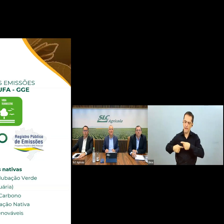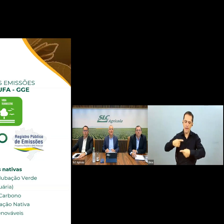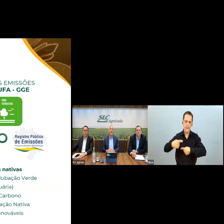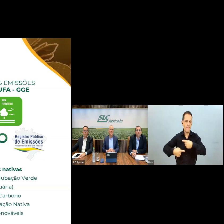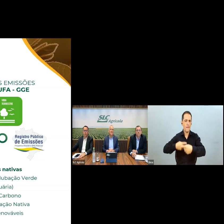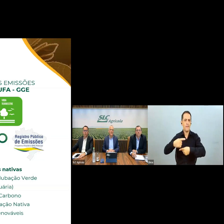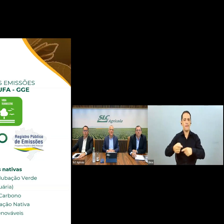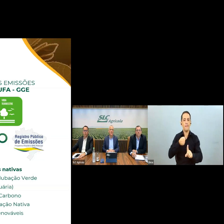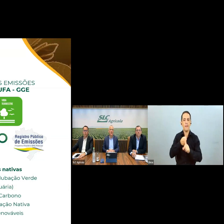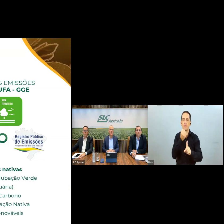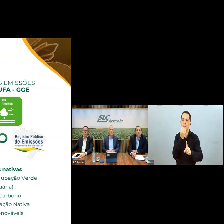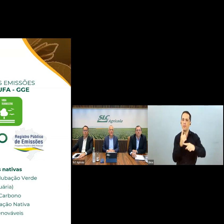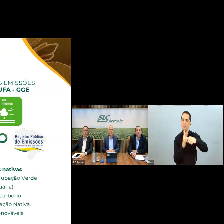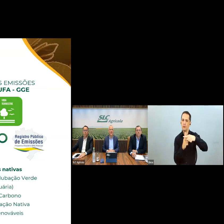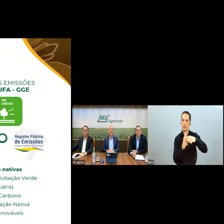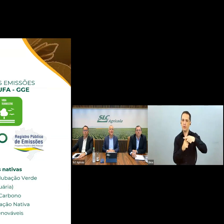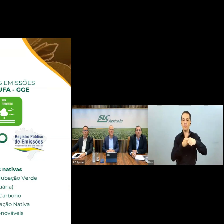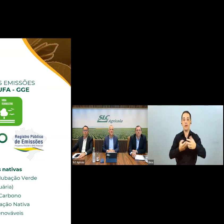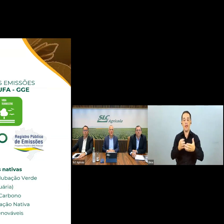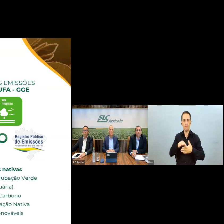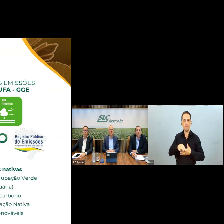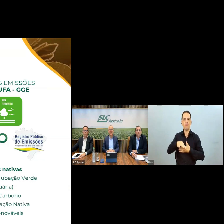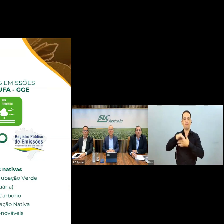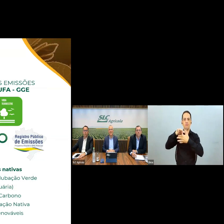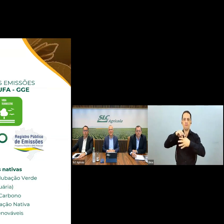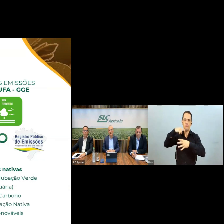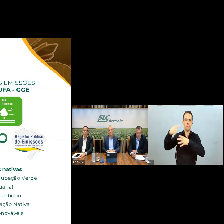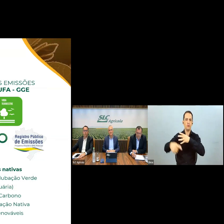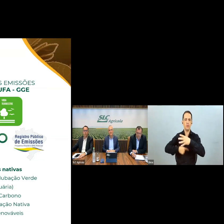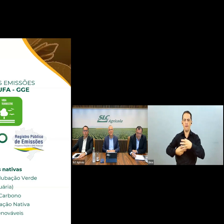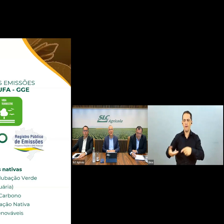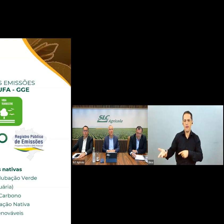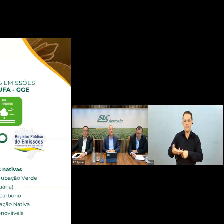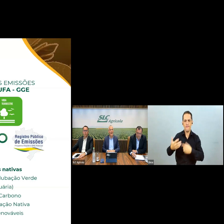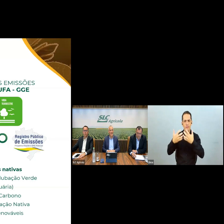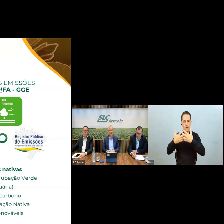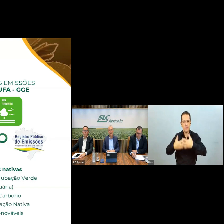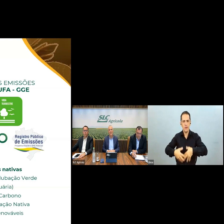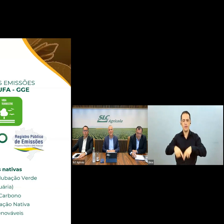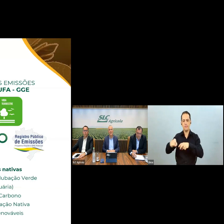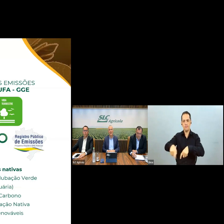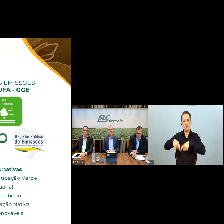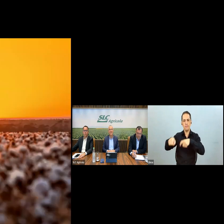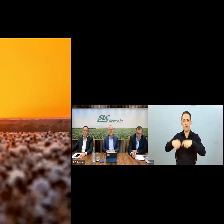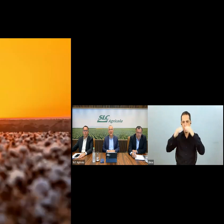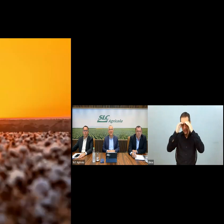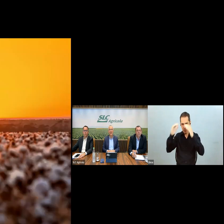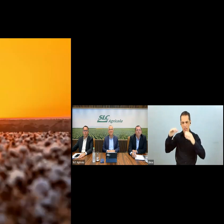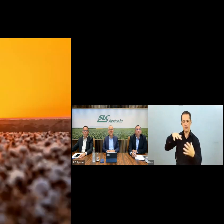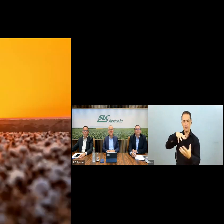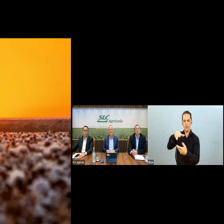mundial em eficiência no negócio agrícola e a respeito ao planeta. Obrigado e agora